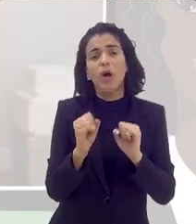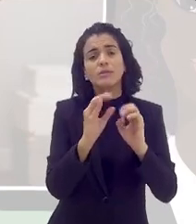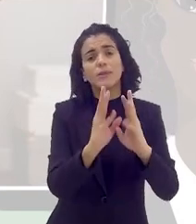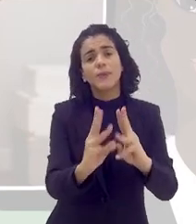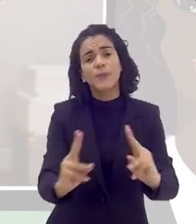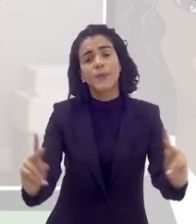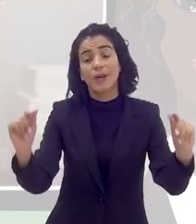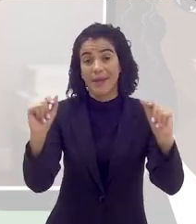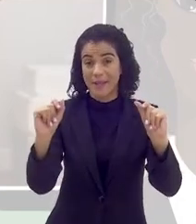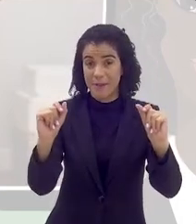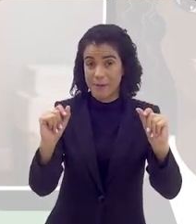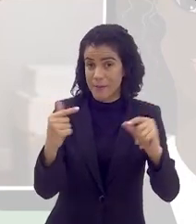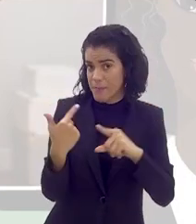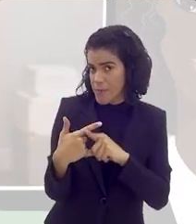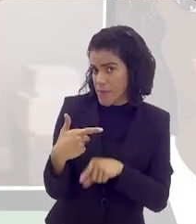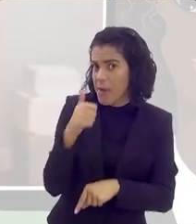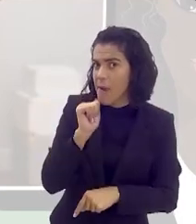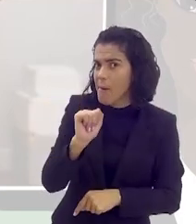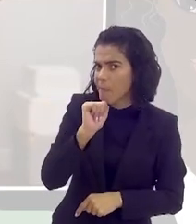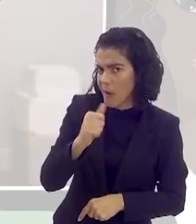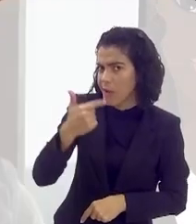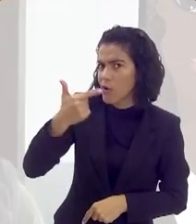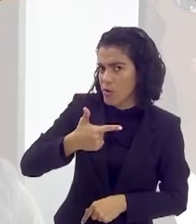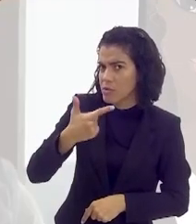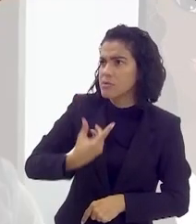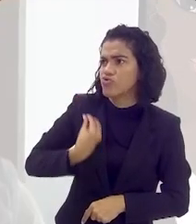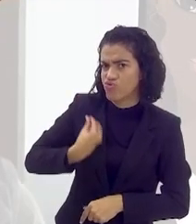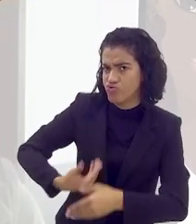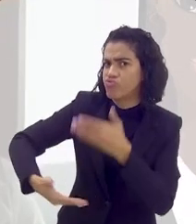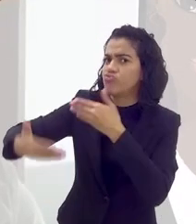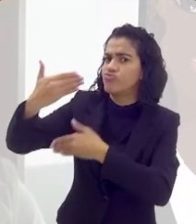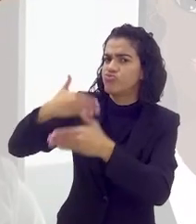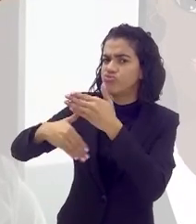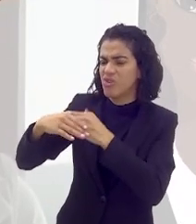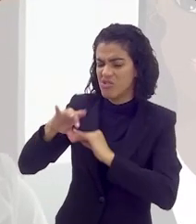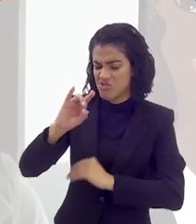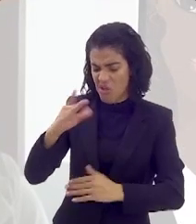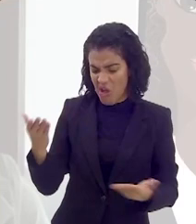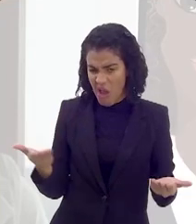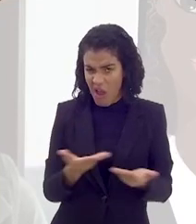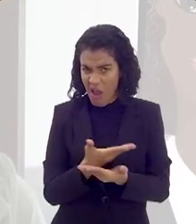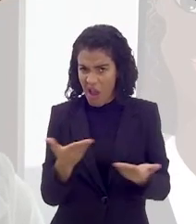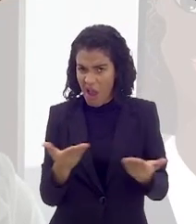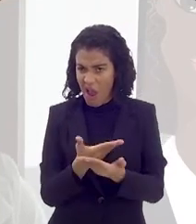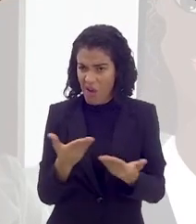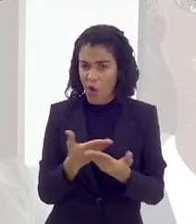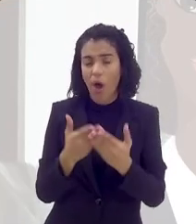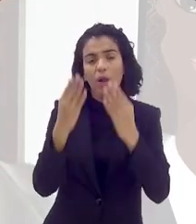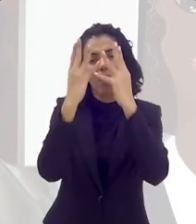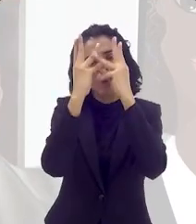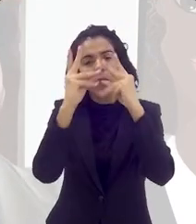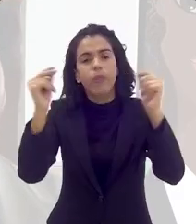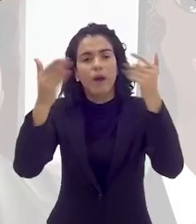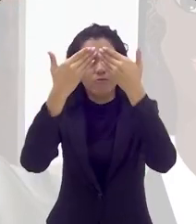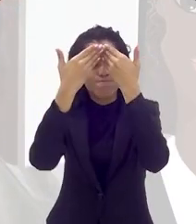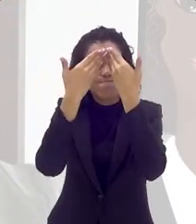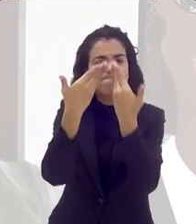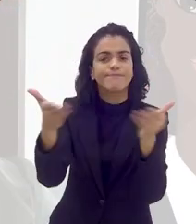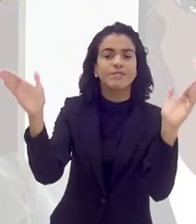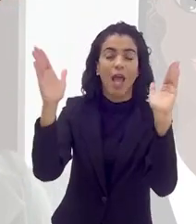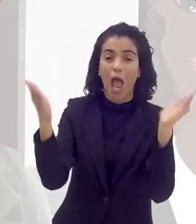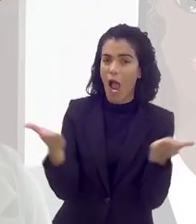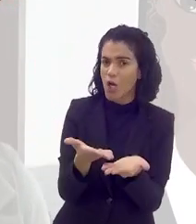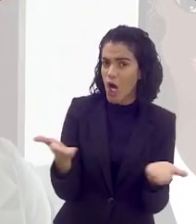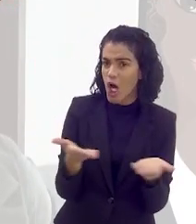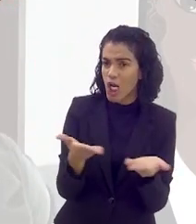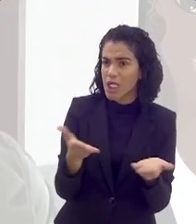ser diluído, até porque madrasta existe há muito tempo. Por que que só agora? Existe. Essa desconstrução? Existe tempo. Exato. Por